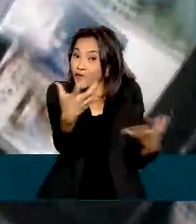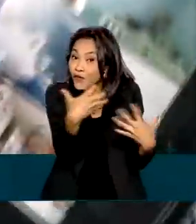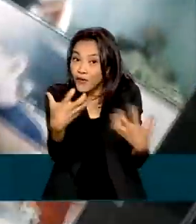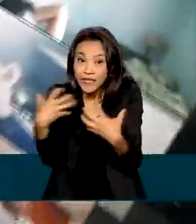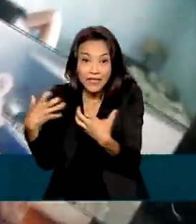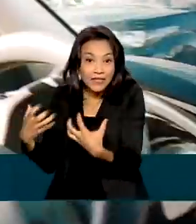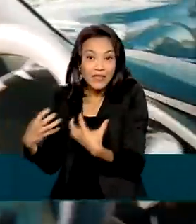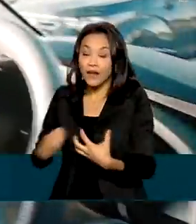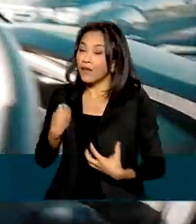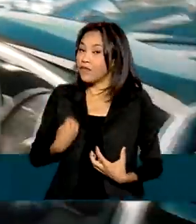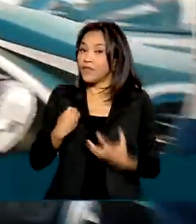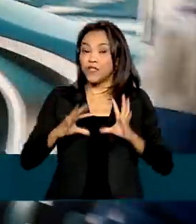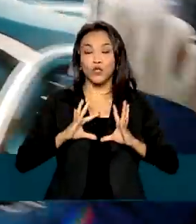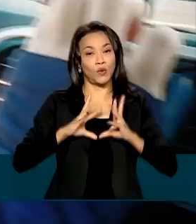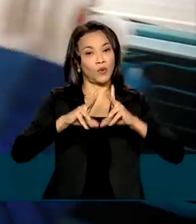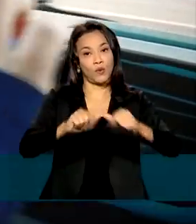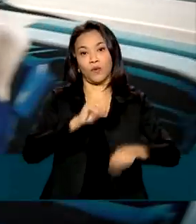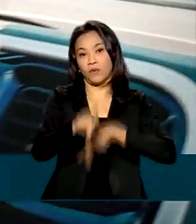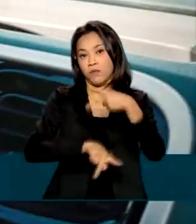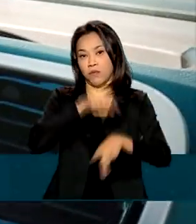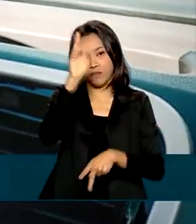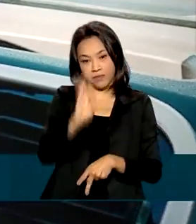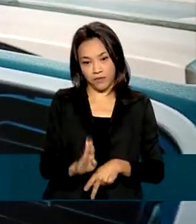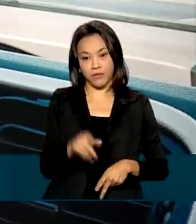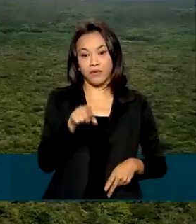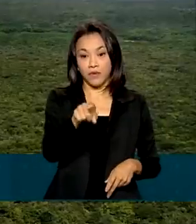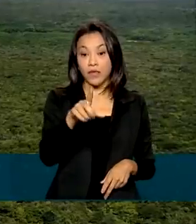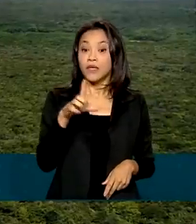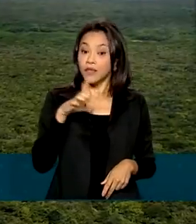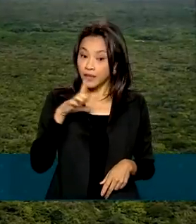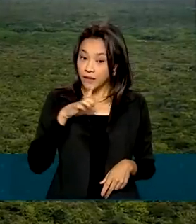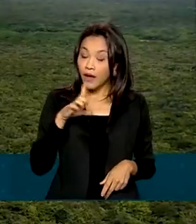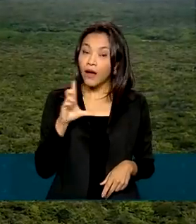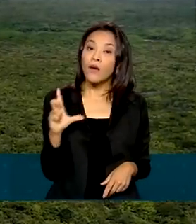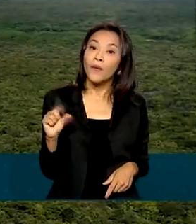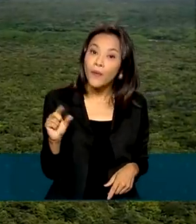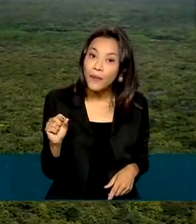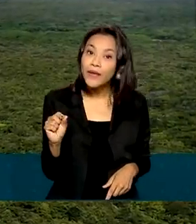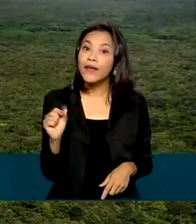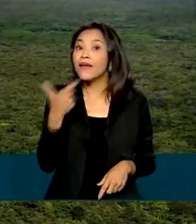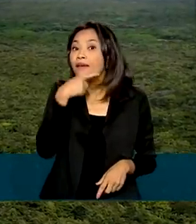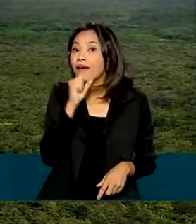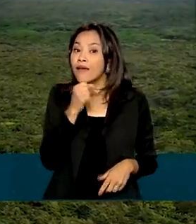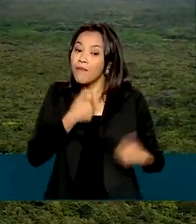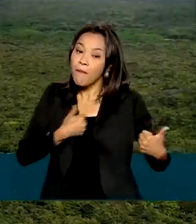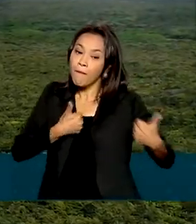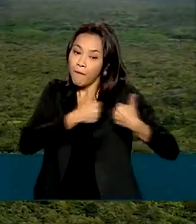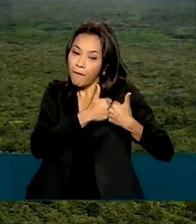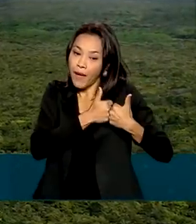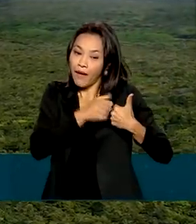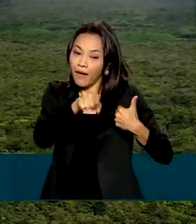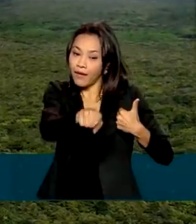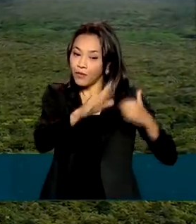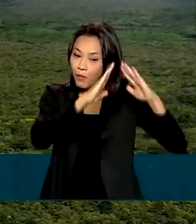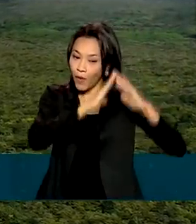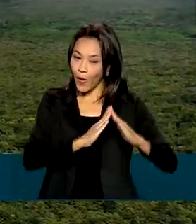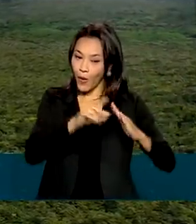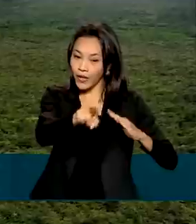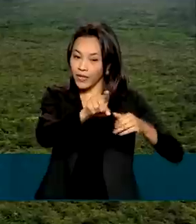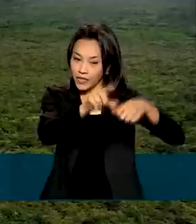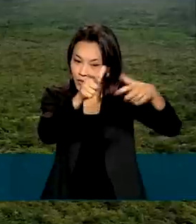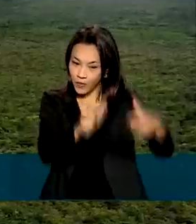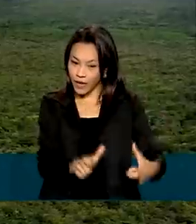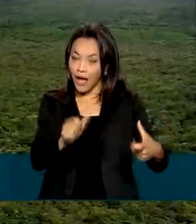de todos os brasileiros e também estão modificando a realidade de quem é vizinho do centro de lançamento de